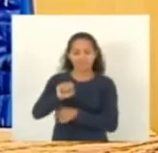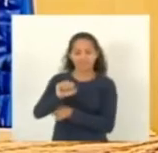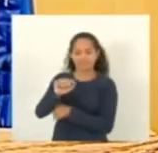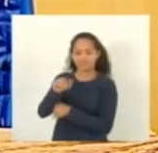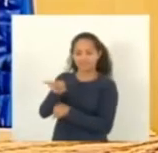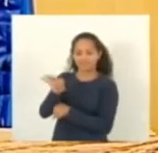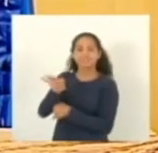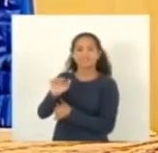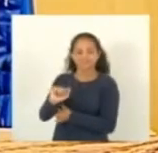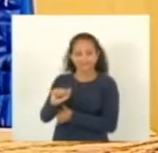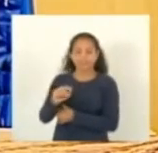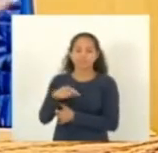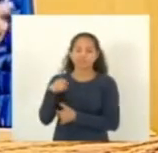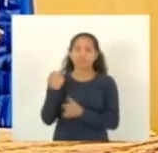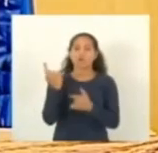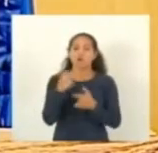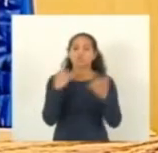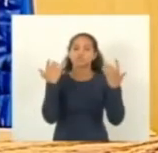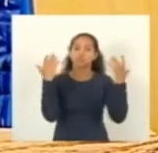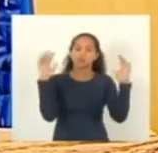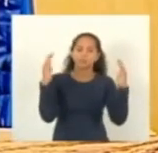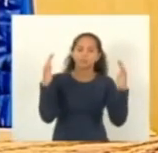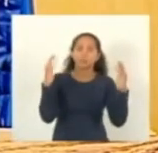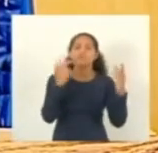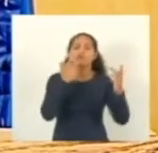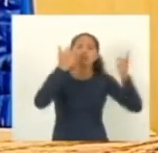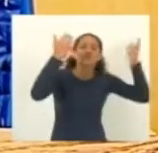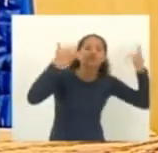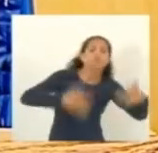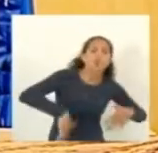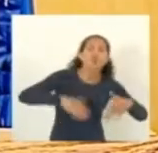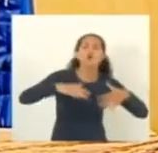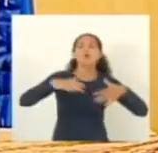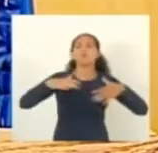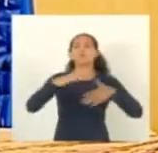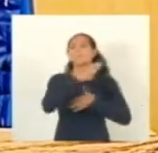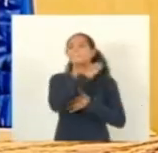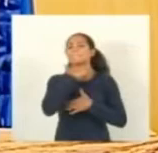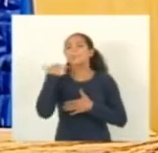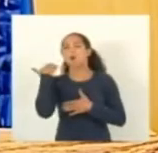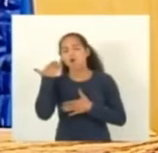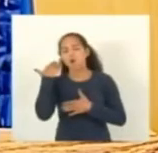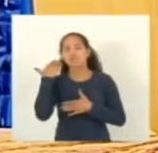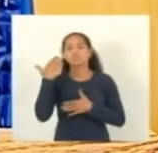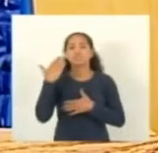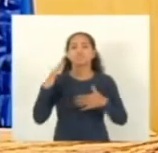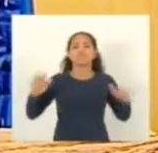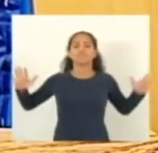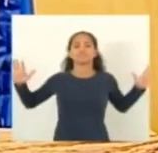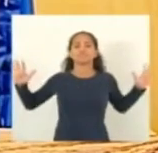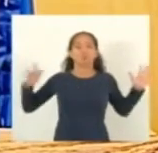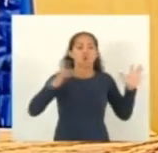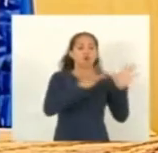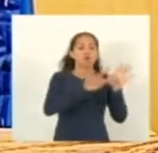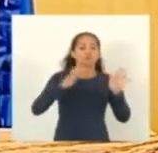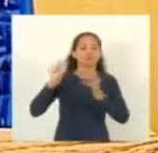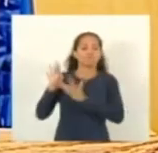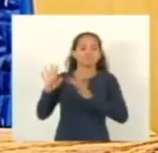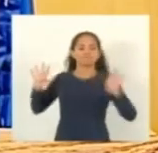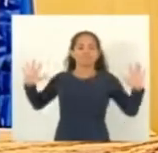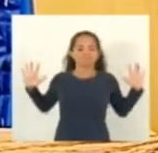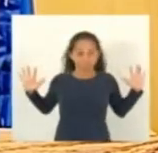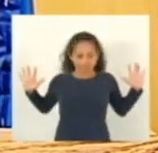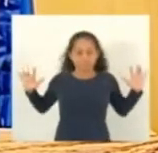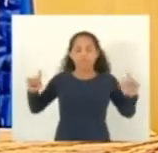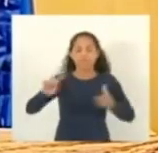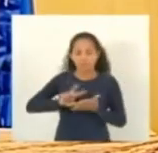gente celebra né a morte a crucificação e a ressurreição de Jesus tem